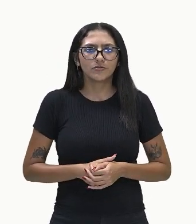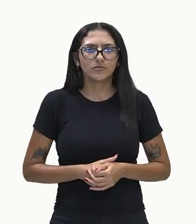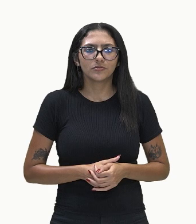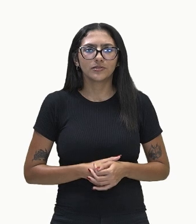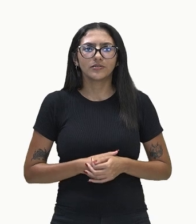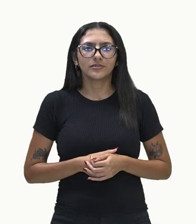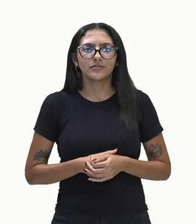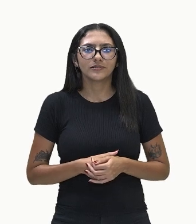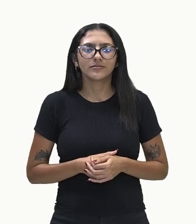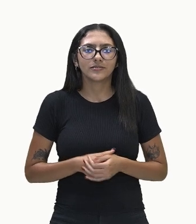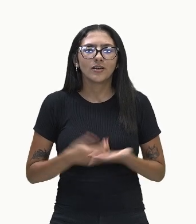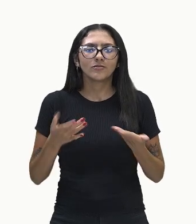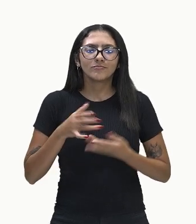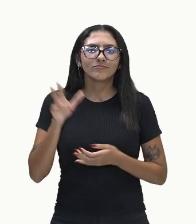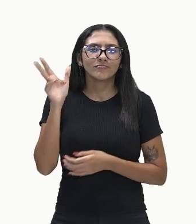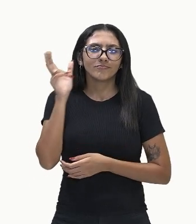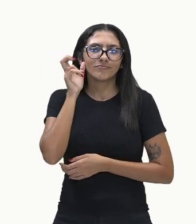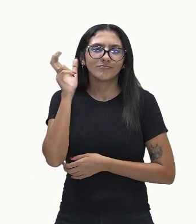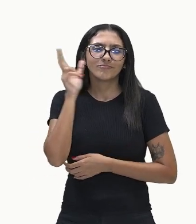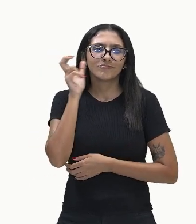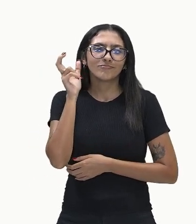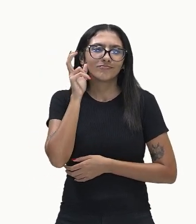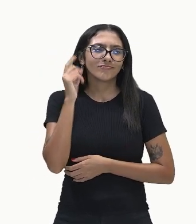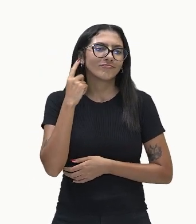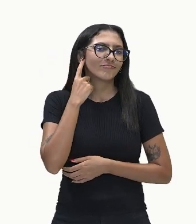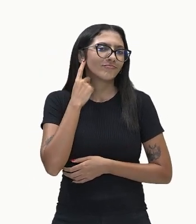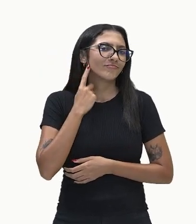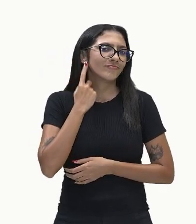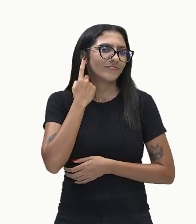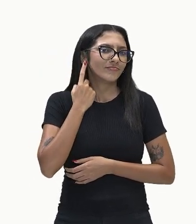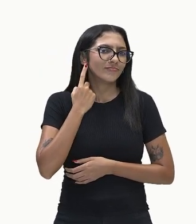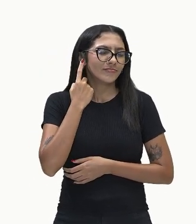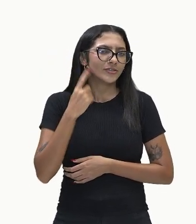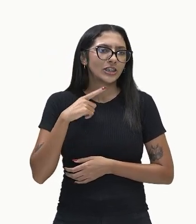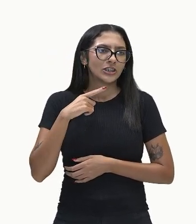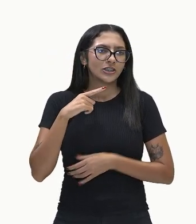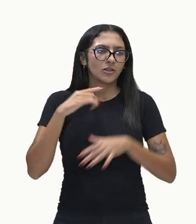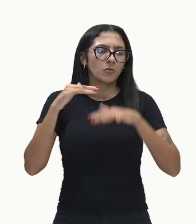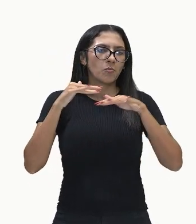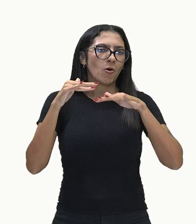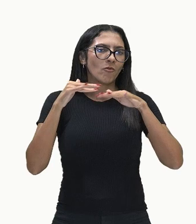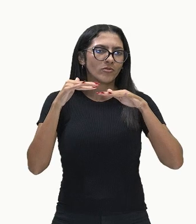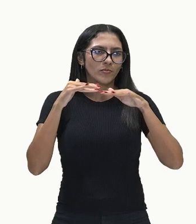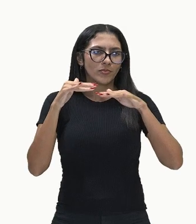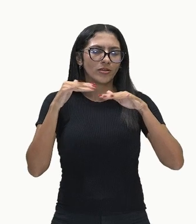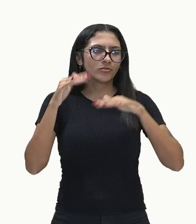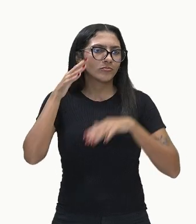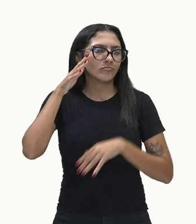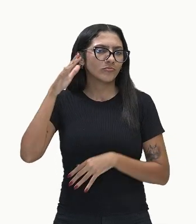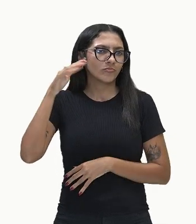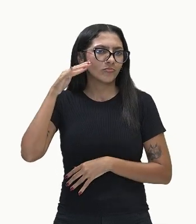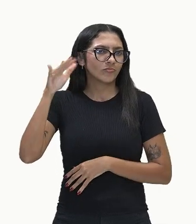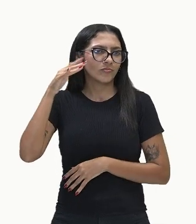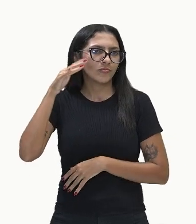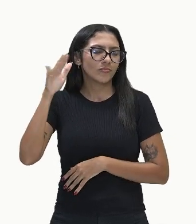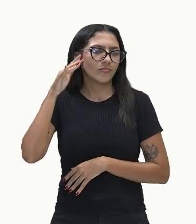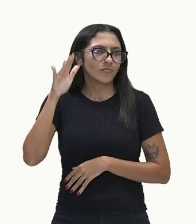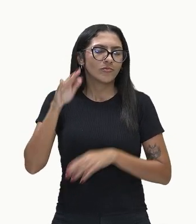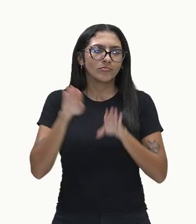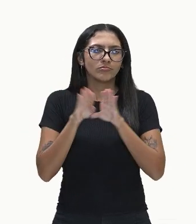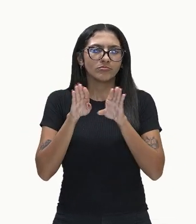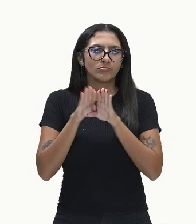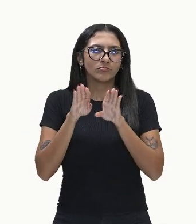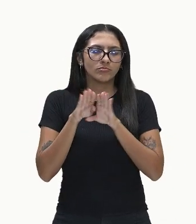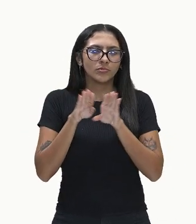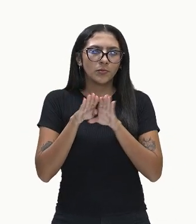ele passa pelo canal auditivo e faz vibrar o tímpano. As vibrações são transmitidas aos ossículos do ouvido